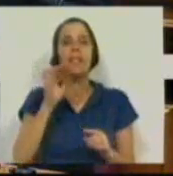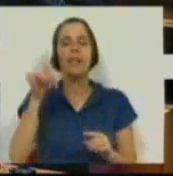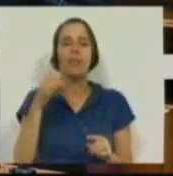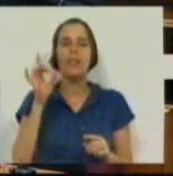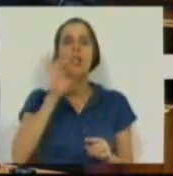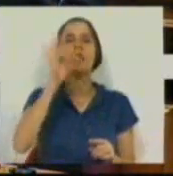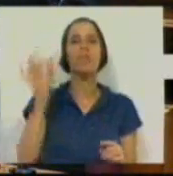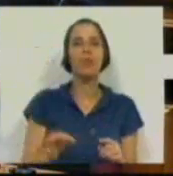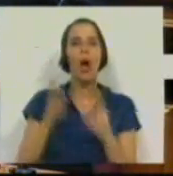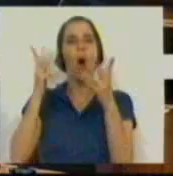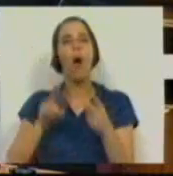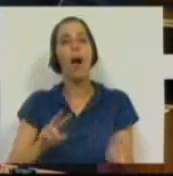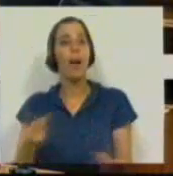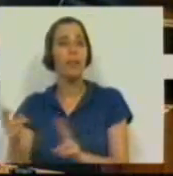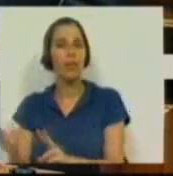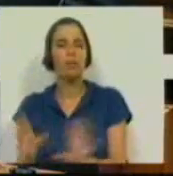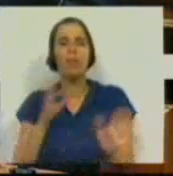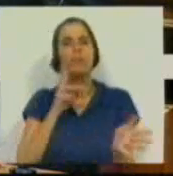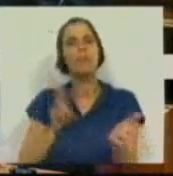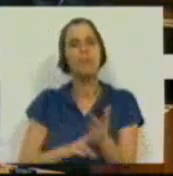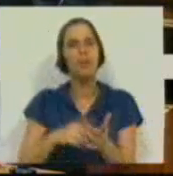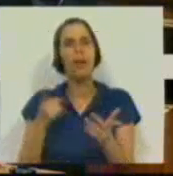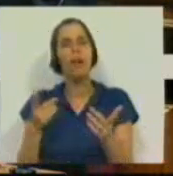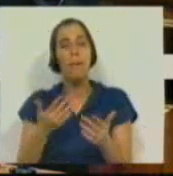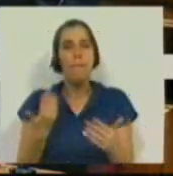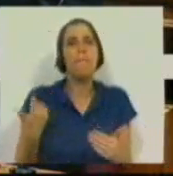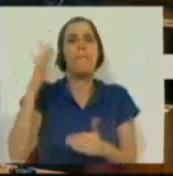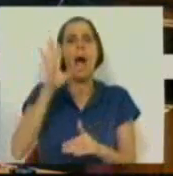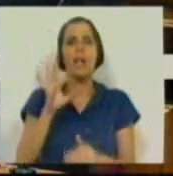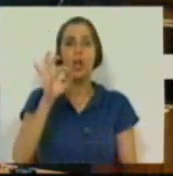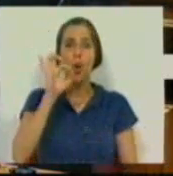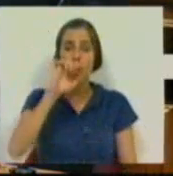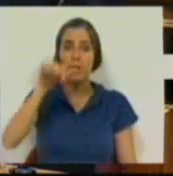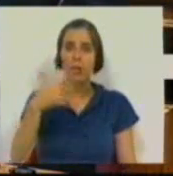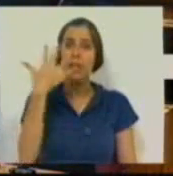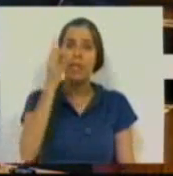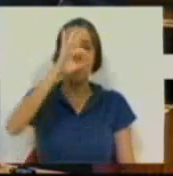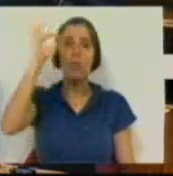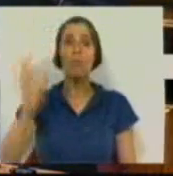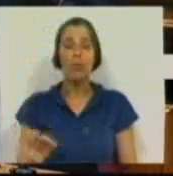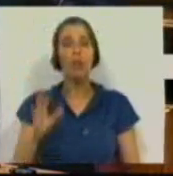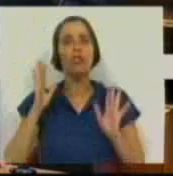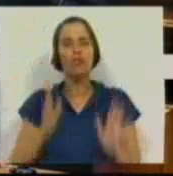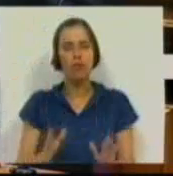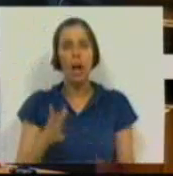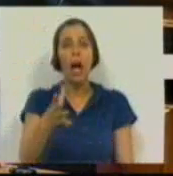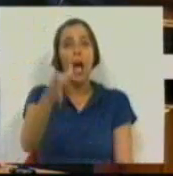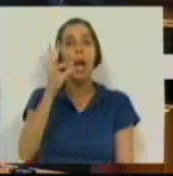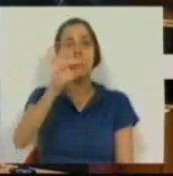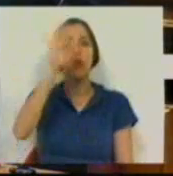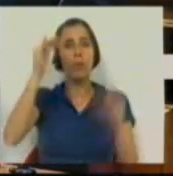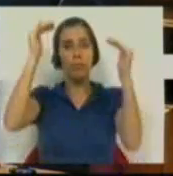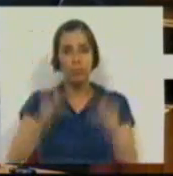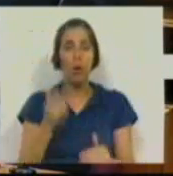,6% como no Orçamento Ratificativo, afinal vai cair ainda mais 8,5% depois de já ter caído mais de 14